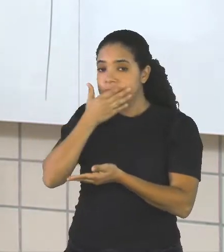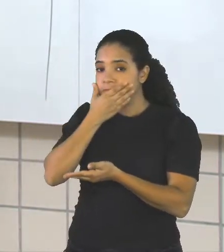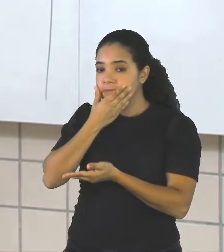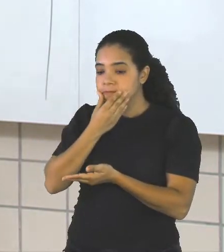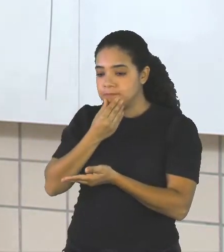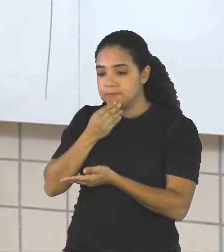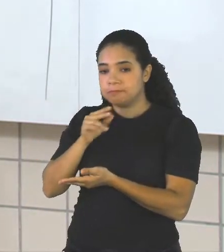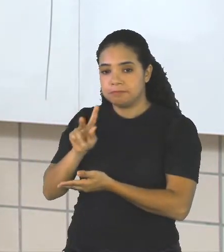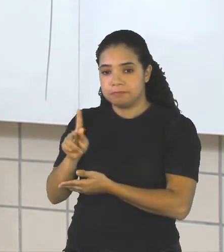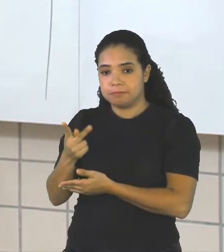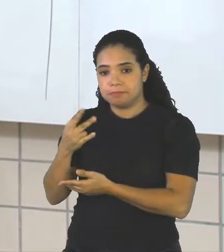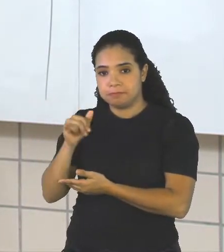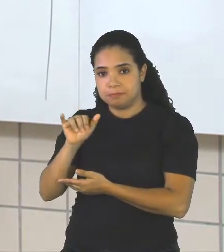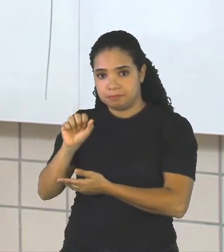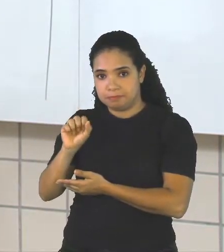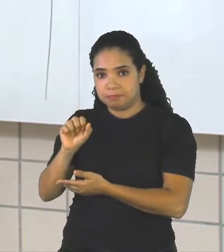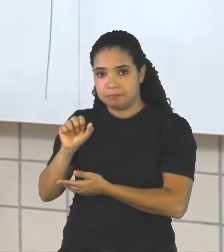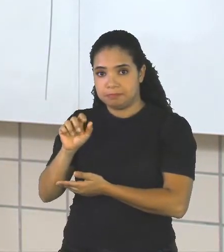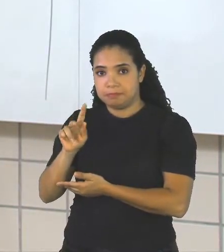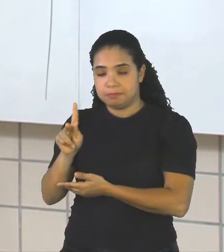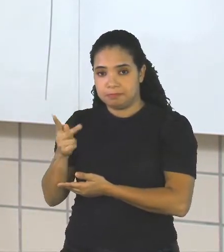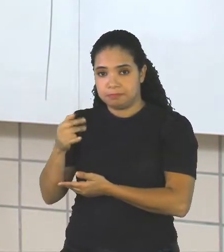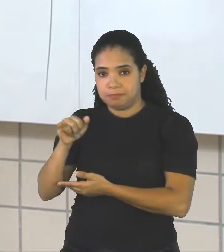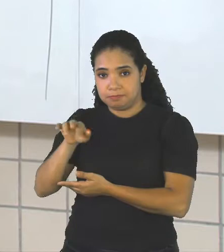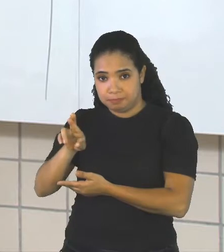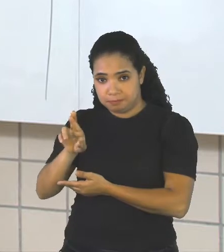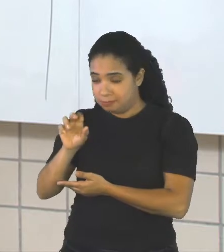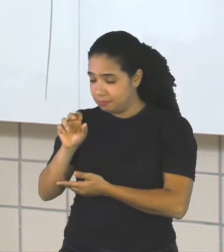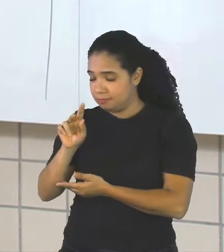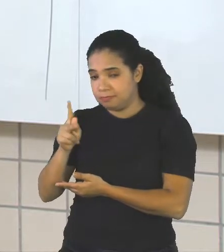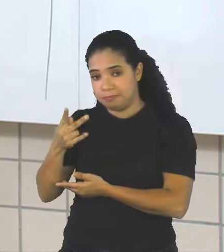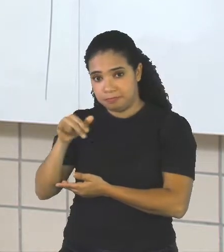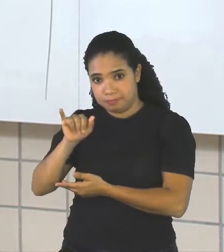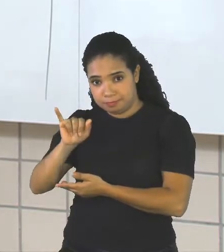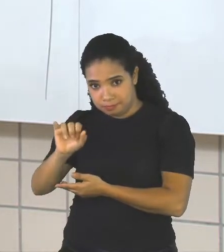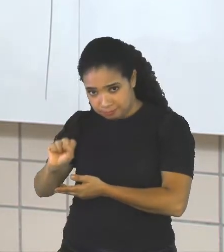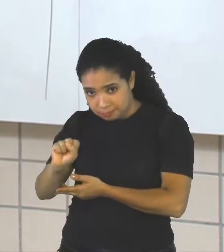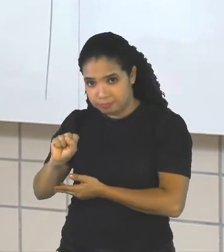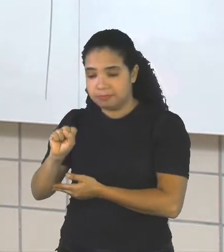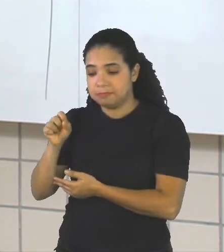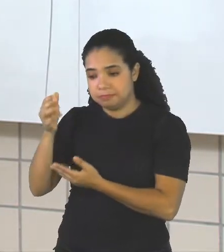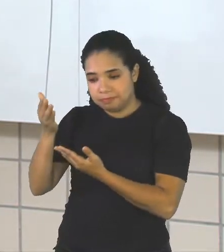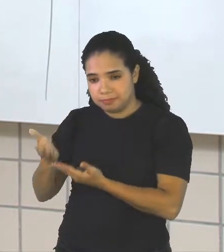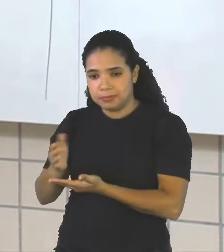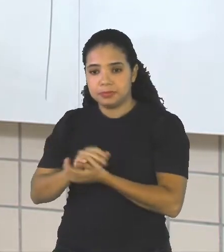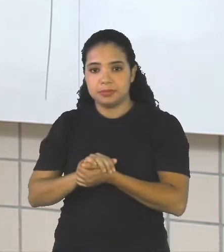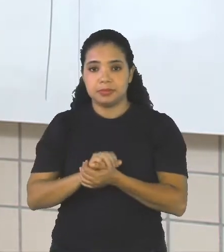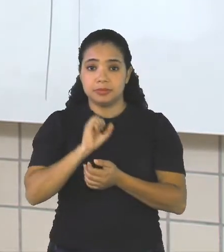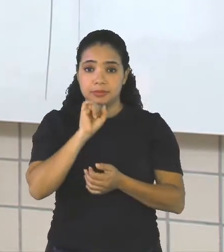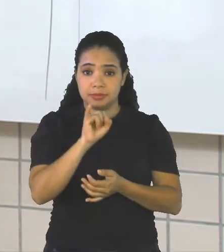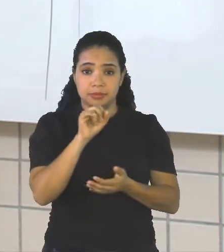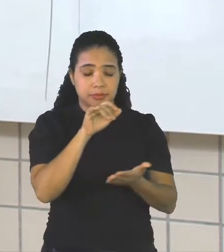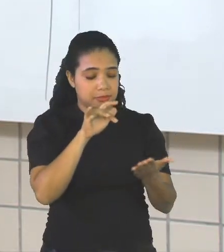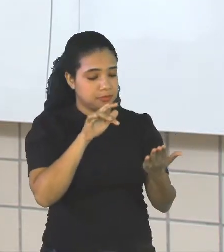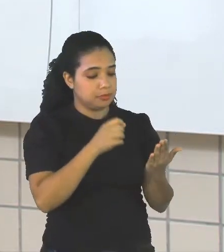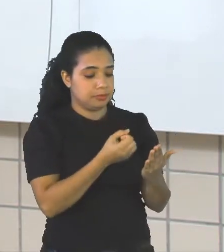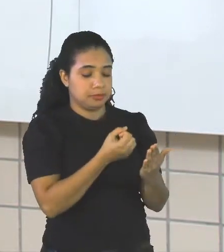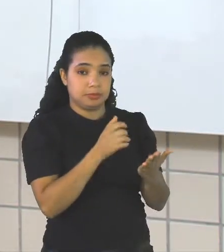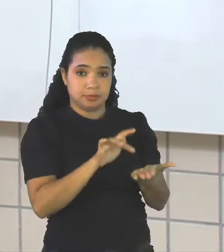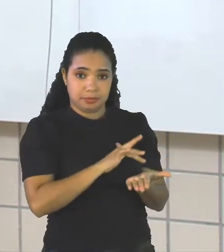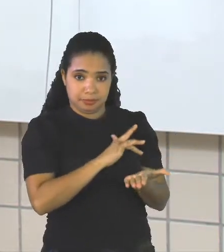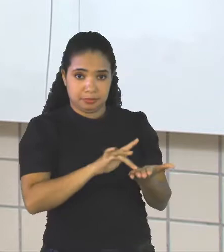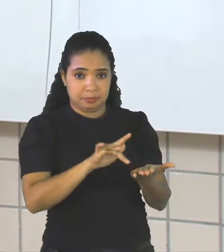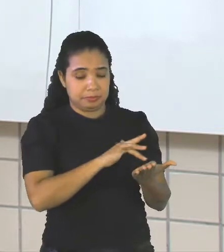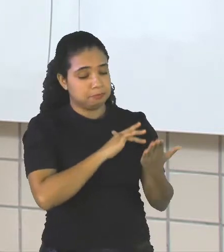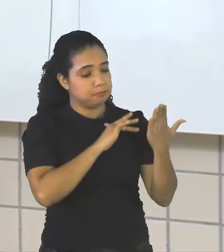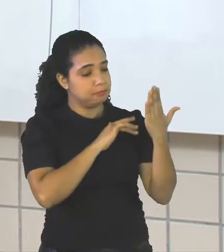usei His E no caso Se eu for falar Da câmera do tablet Eu poderia falar O